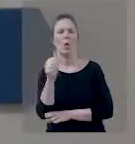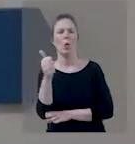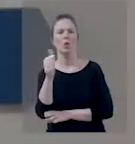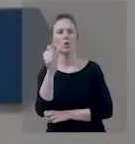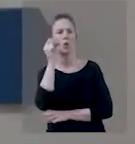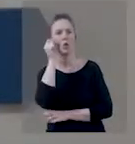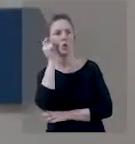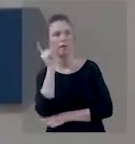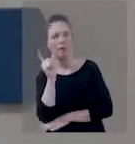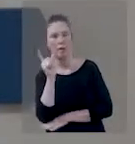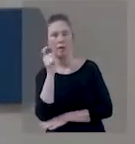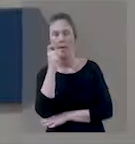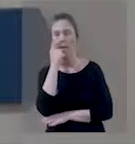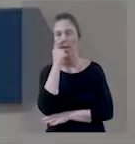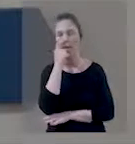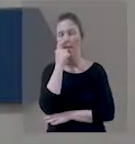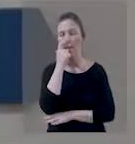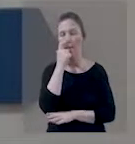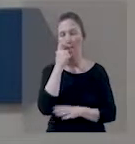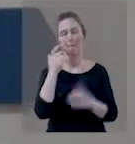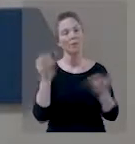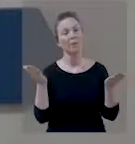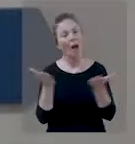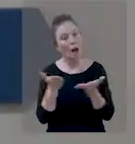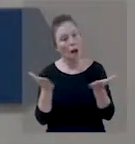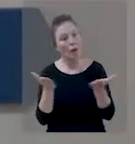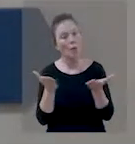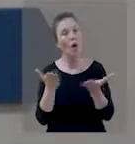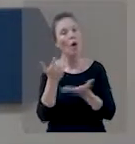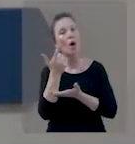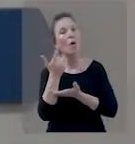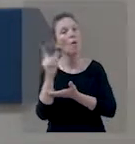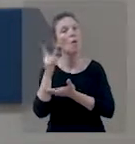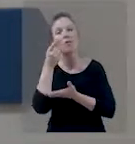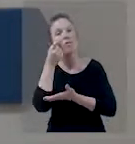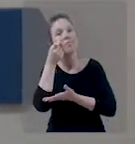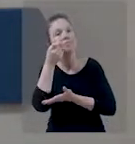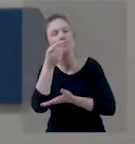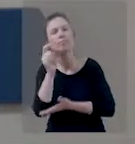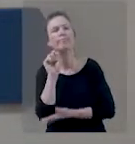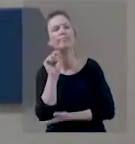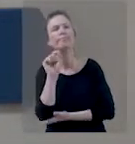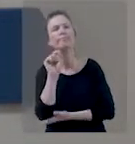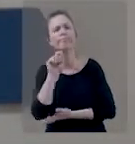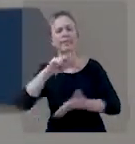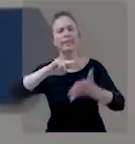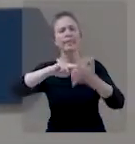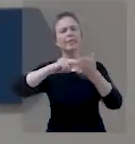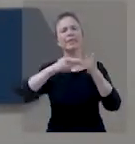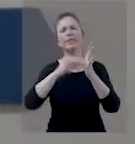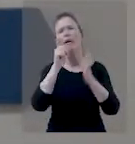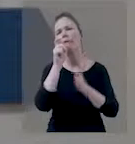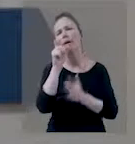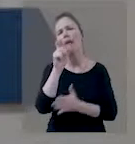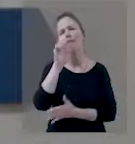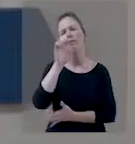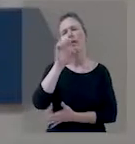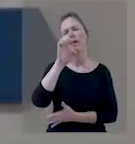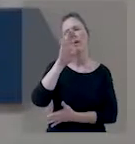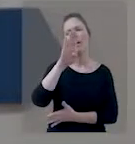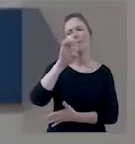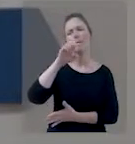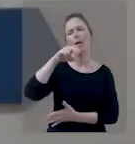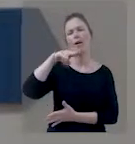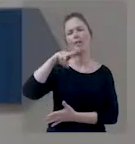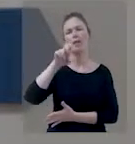às 11 horas da manhã em rádio cbt.com.br. E agora a gente quer compartilhar outra curiosidade. Você sabe o significado da palavra